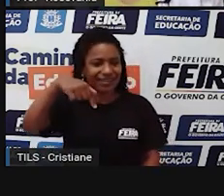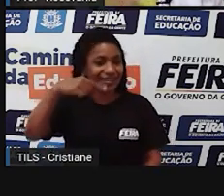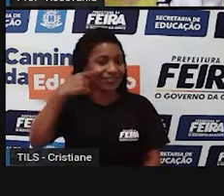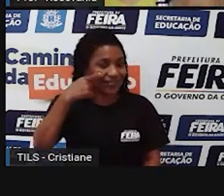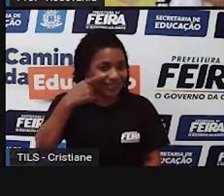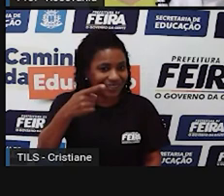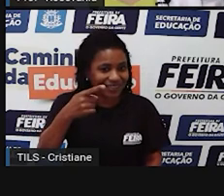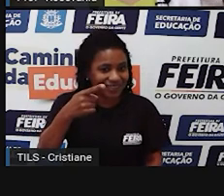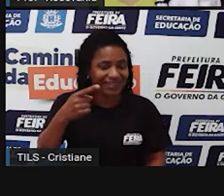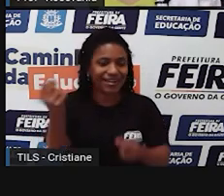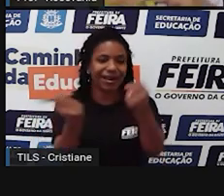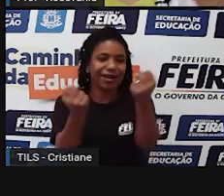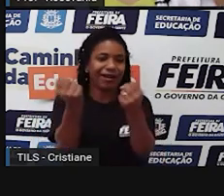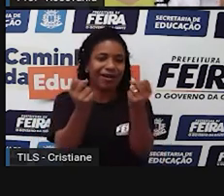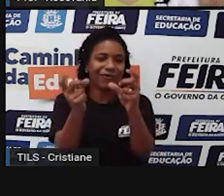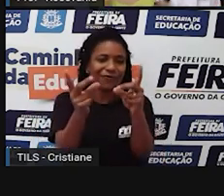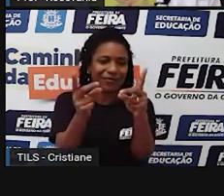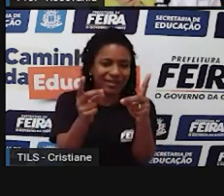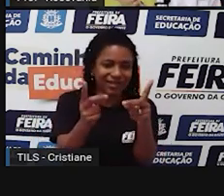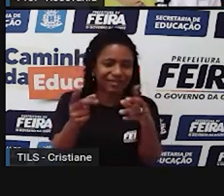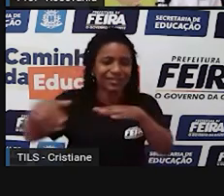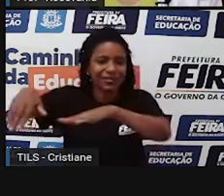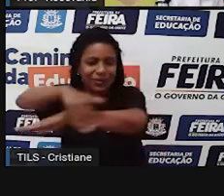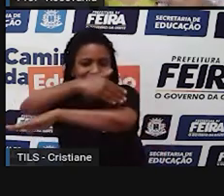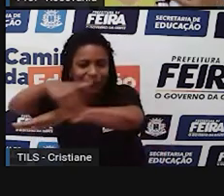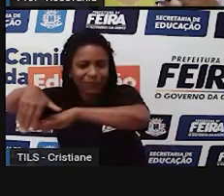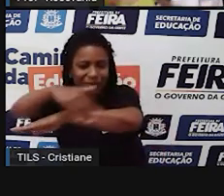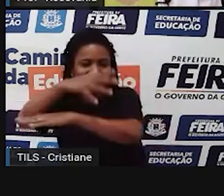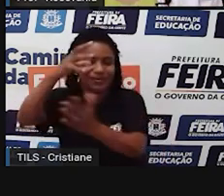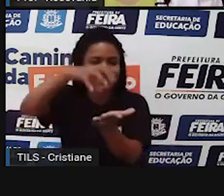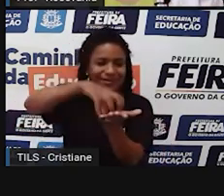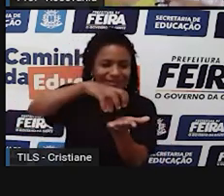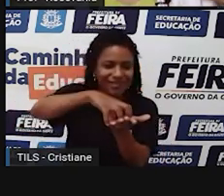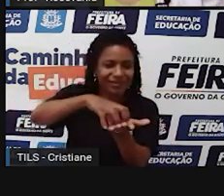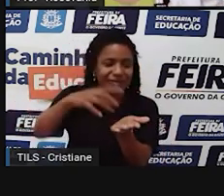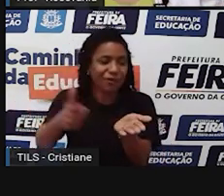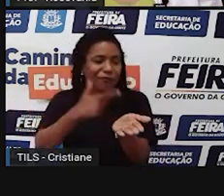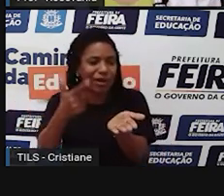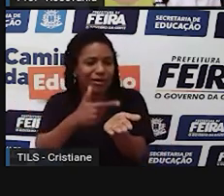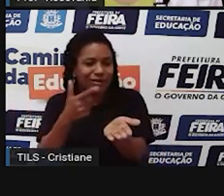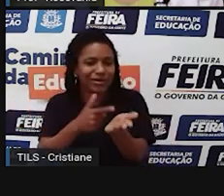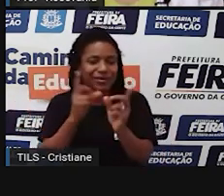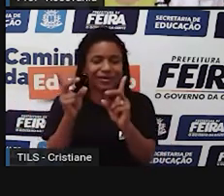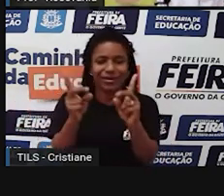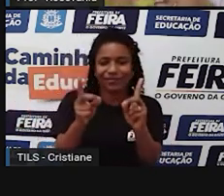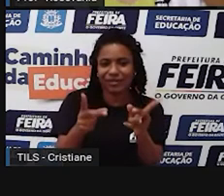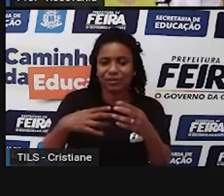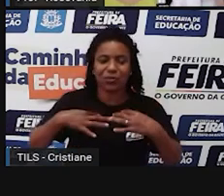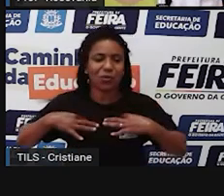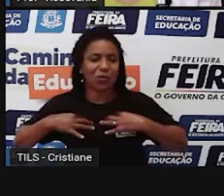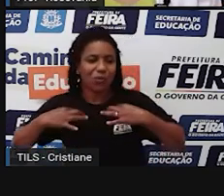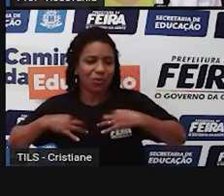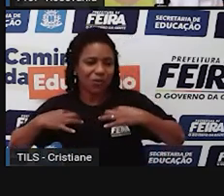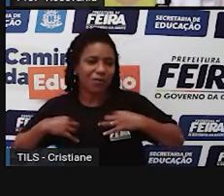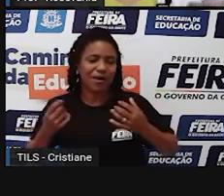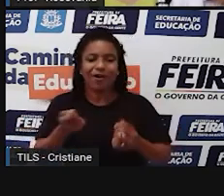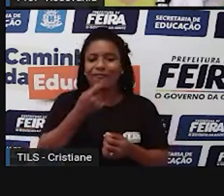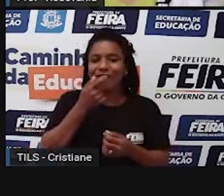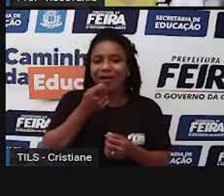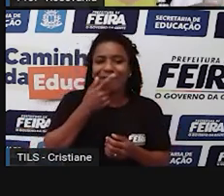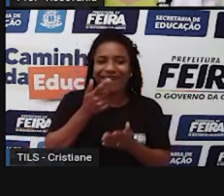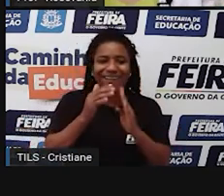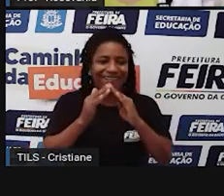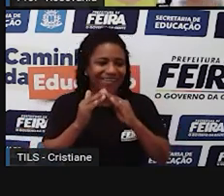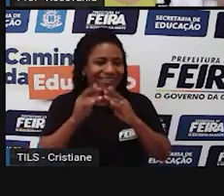cidade, aí tem aquelas lojas de tecido, as livrarias, as lojas de roupas, as lojas de conveniência, as farmácias.